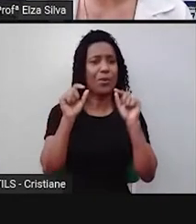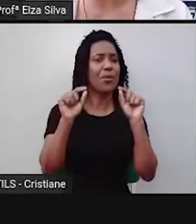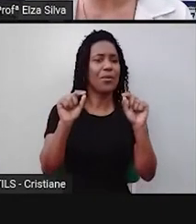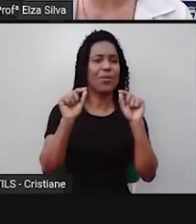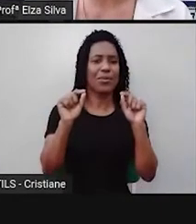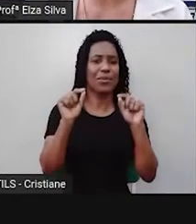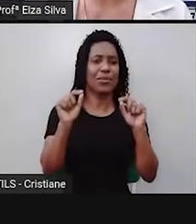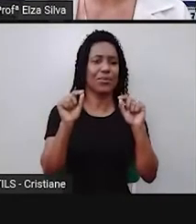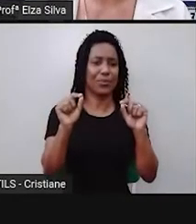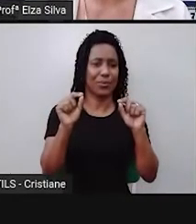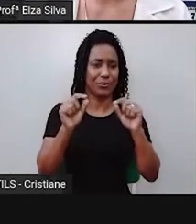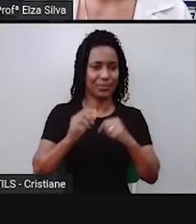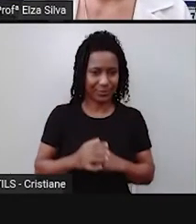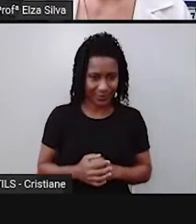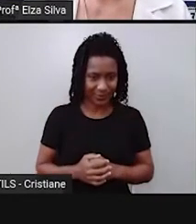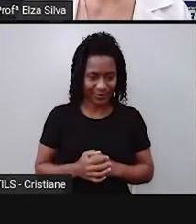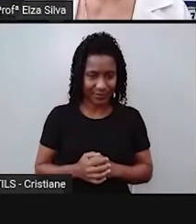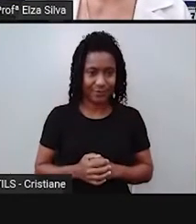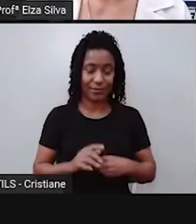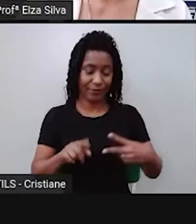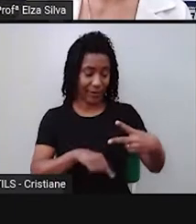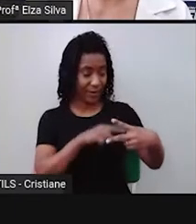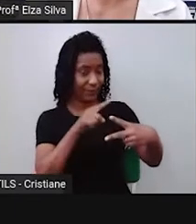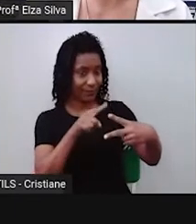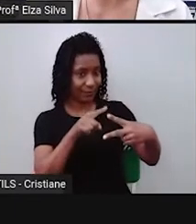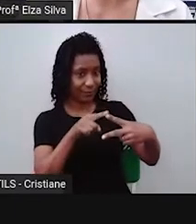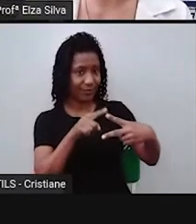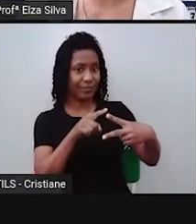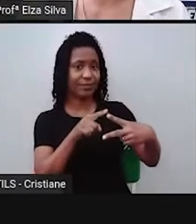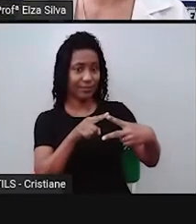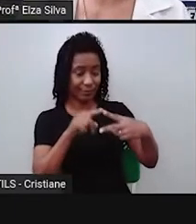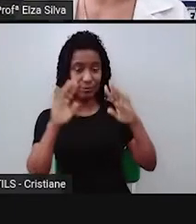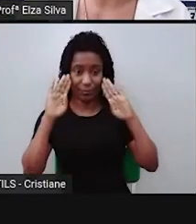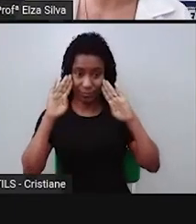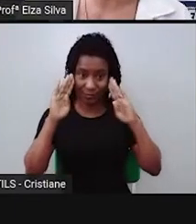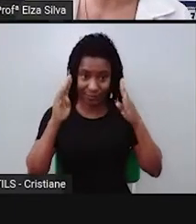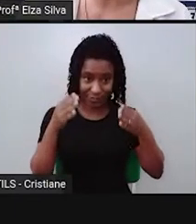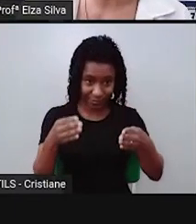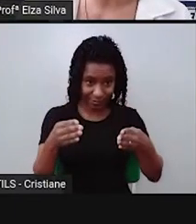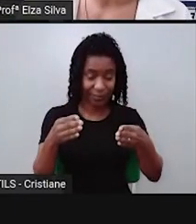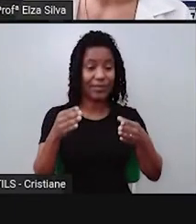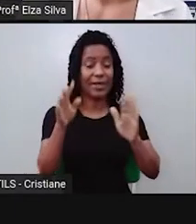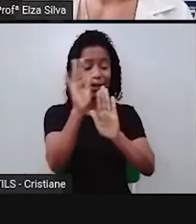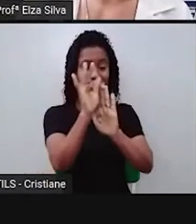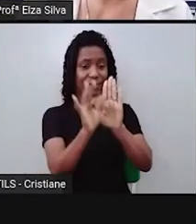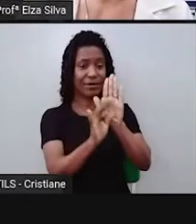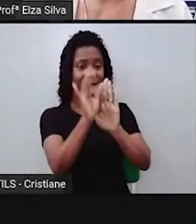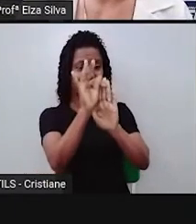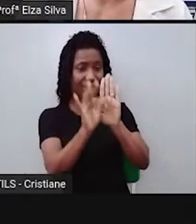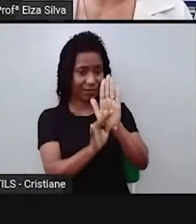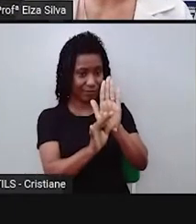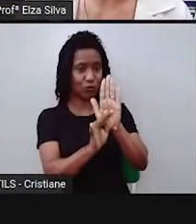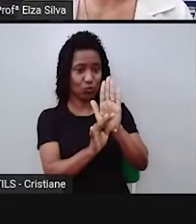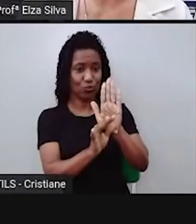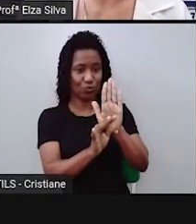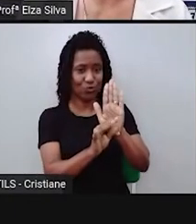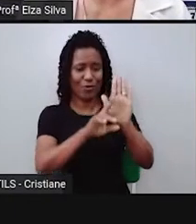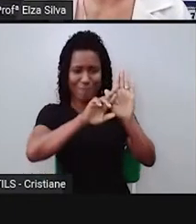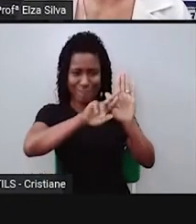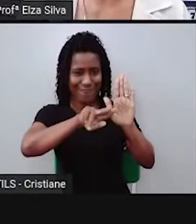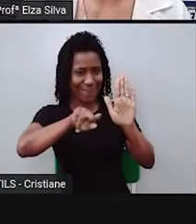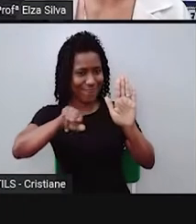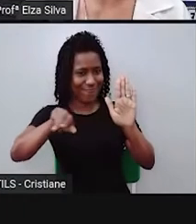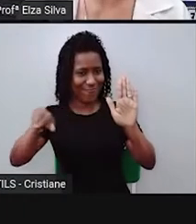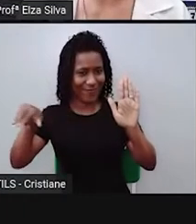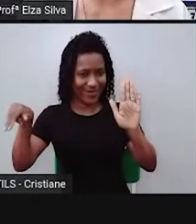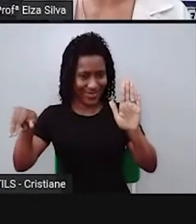focalizar a nossa aula na produção de textos multimodais. E os textos que nós vamos produzir